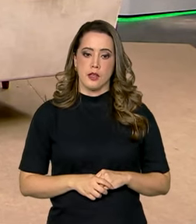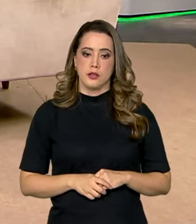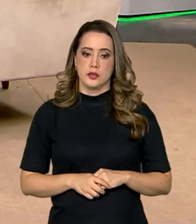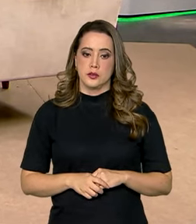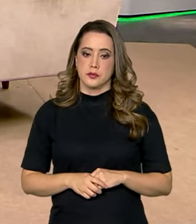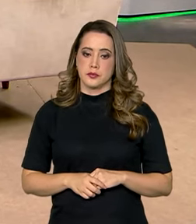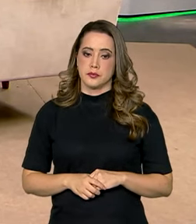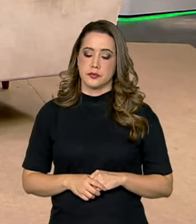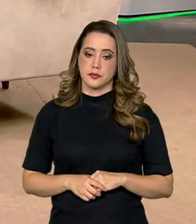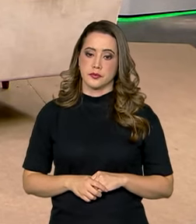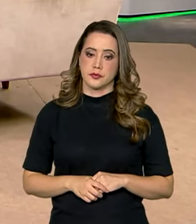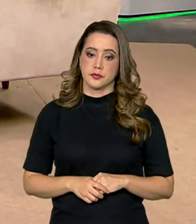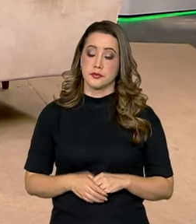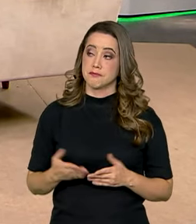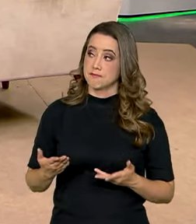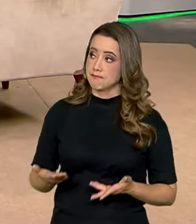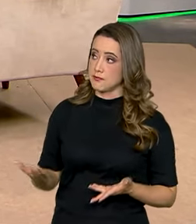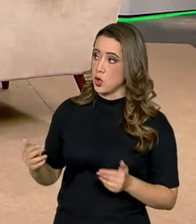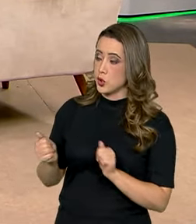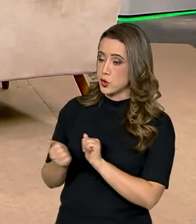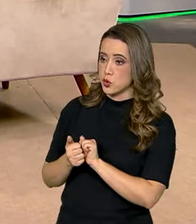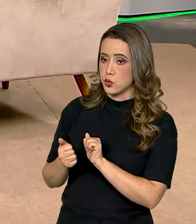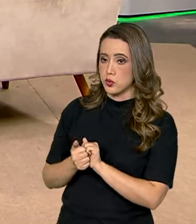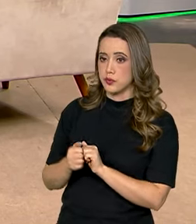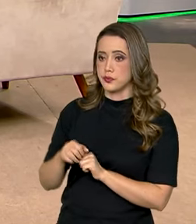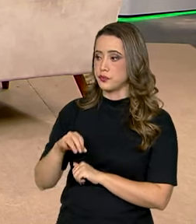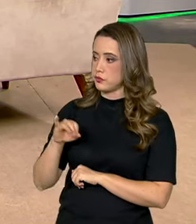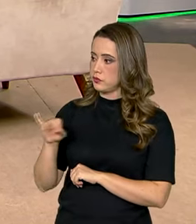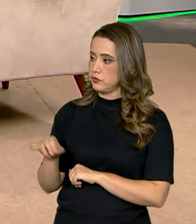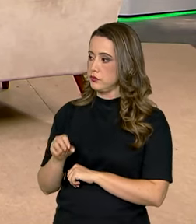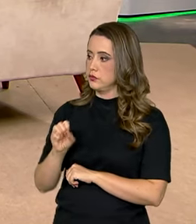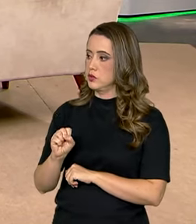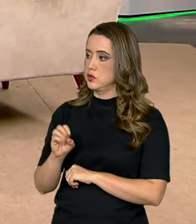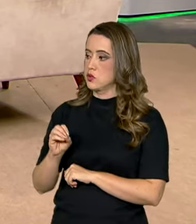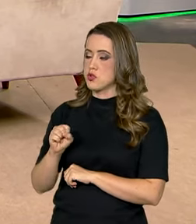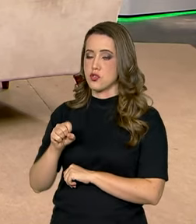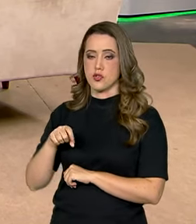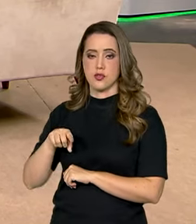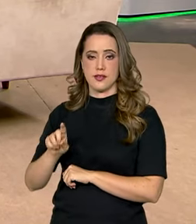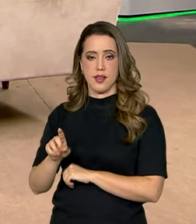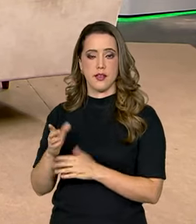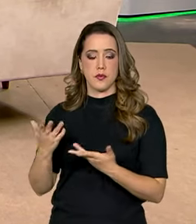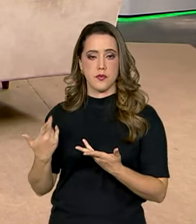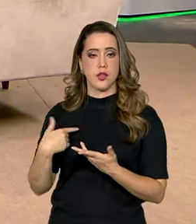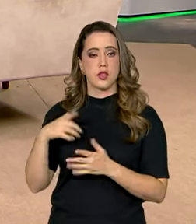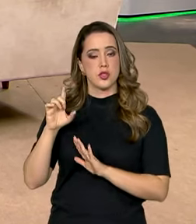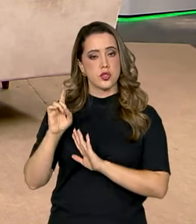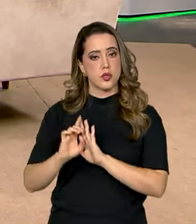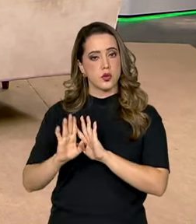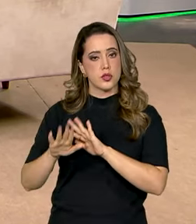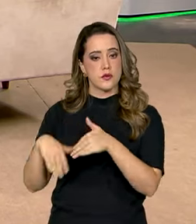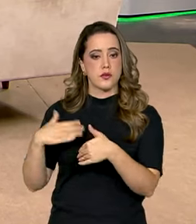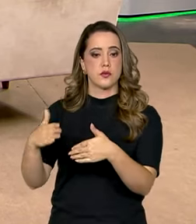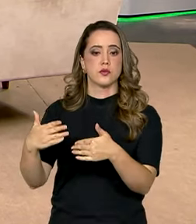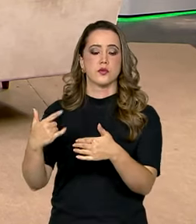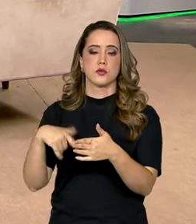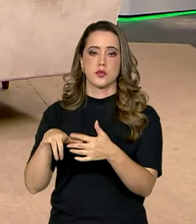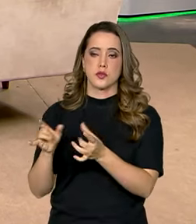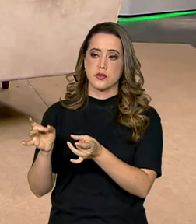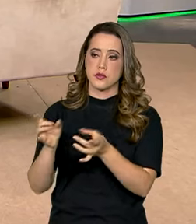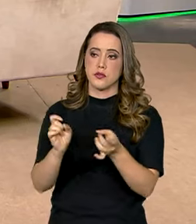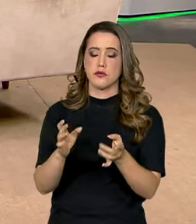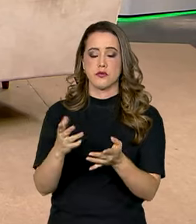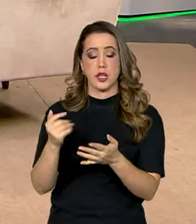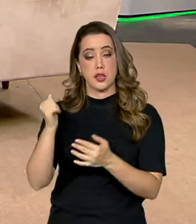Eu estou aqui então com o José Luiz Gordon, nosso convidado de hoje, diretor de desenvolvimento produtivo, inovação e comércio